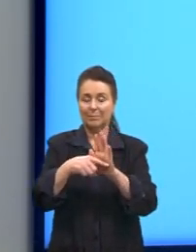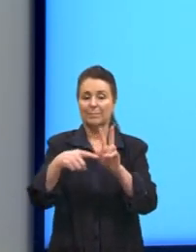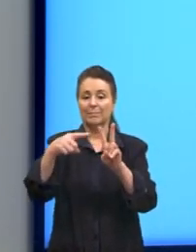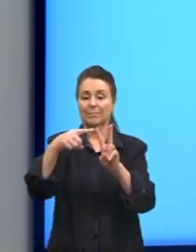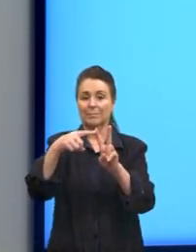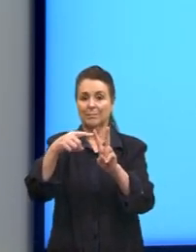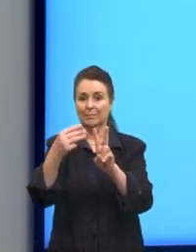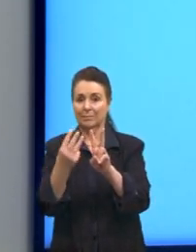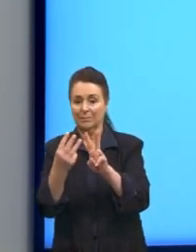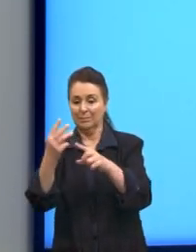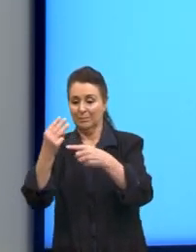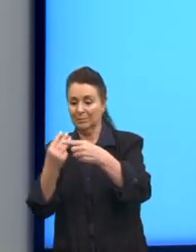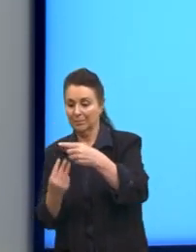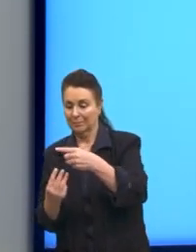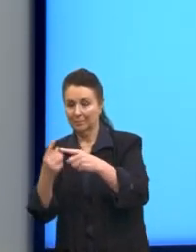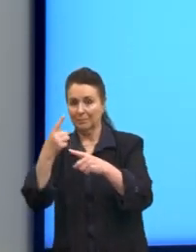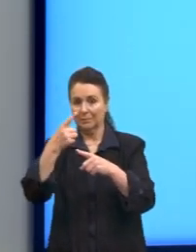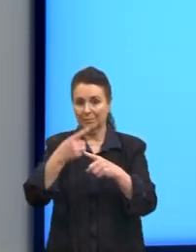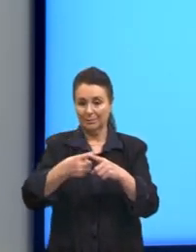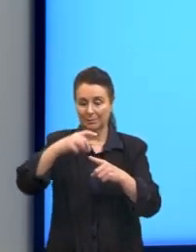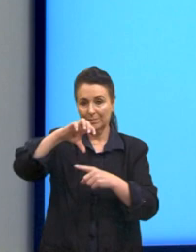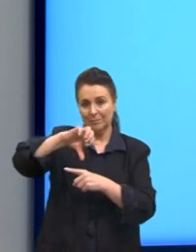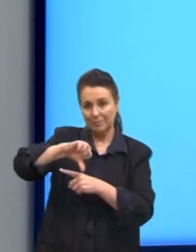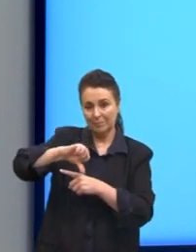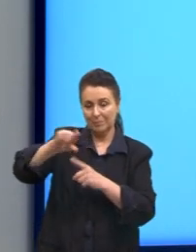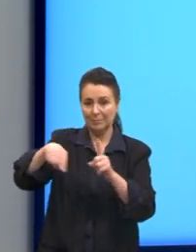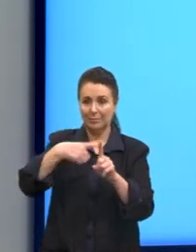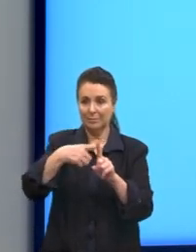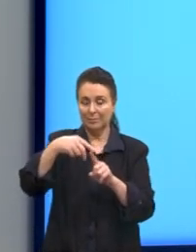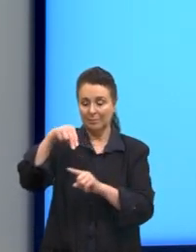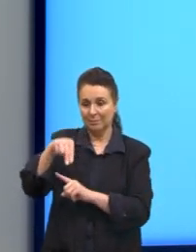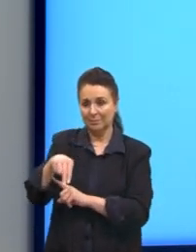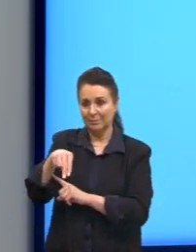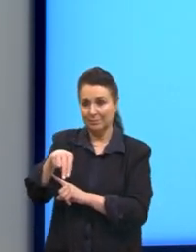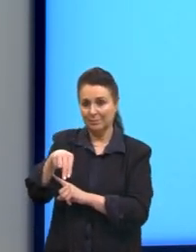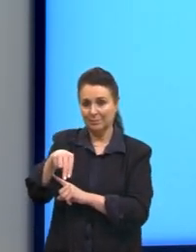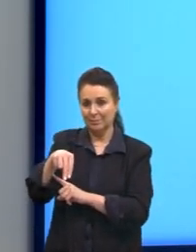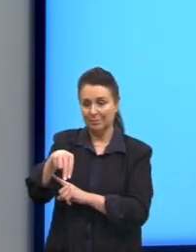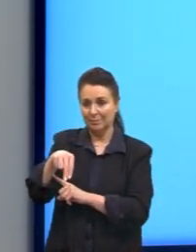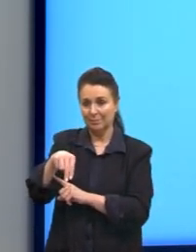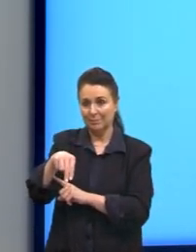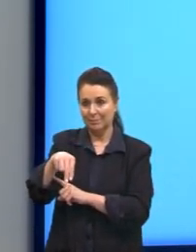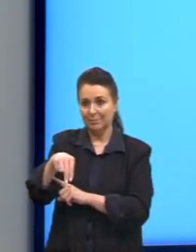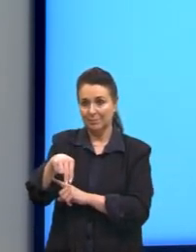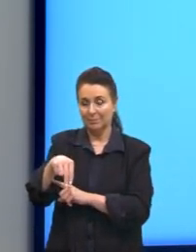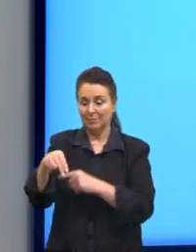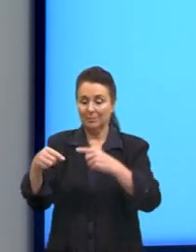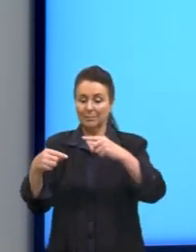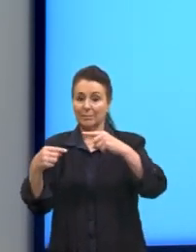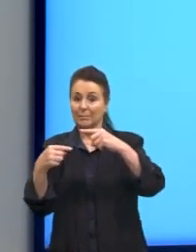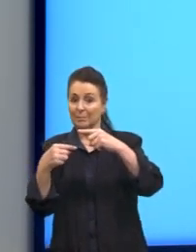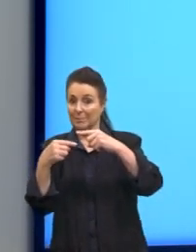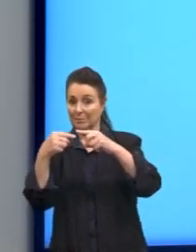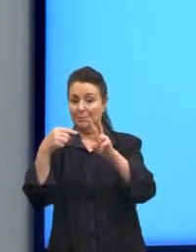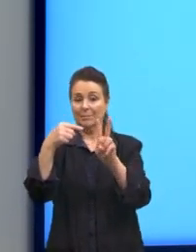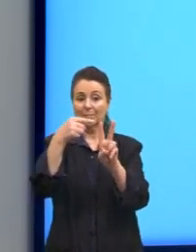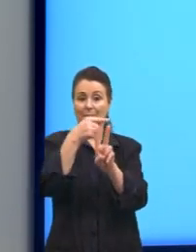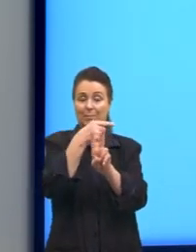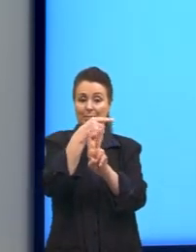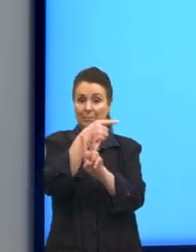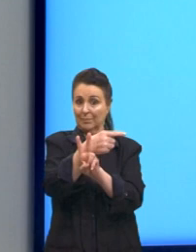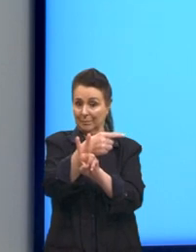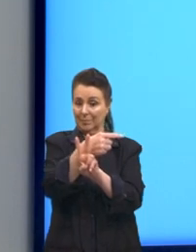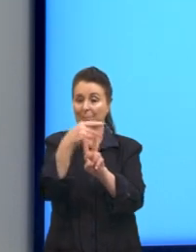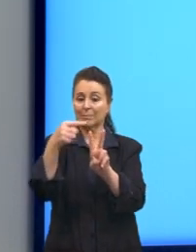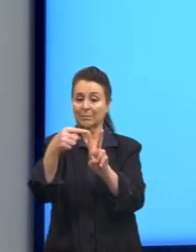sobre 3. vezes o 9 mais n. Aqui, menos raiz de 3 sobre 3 vezes